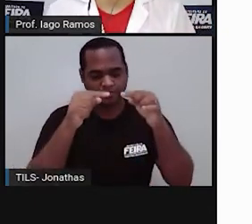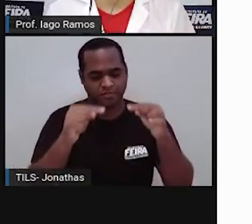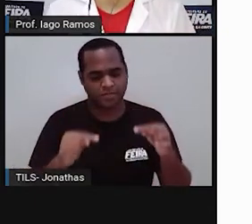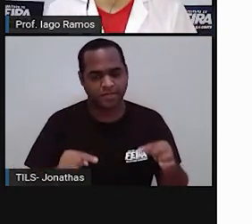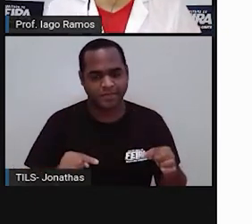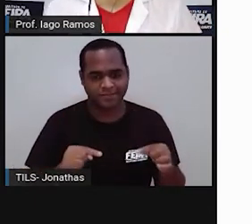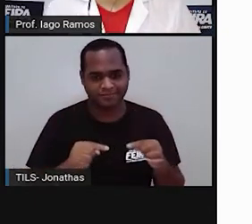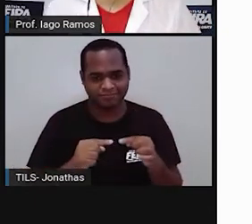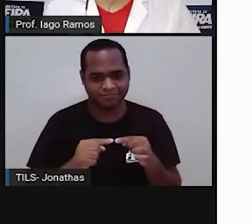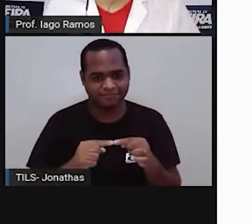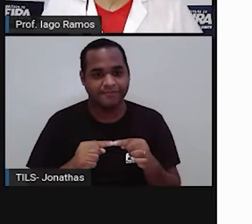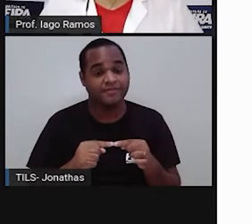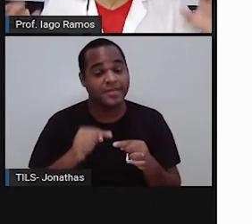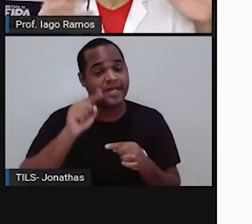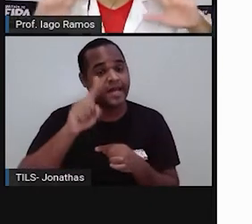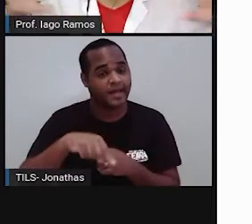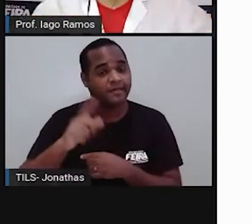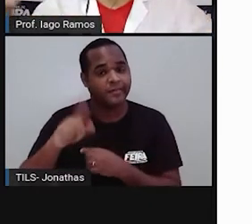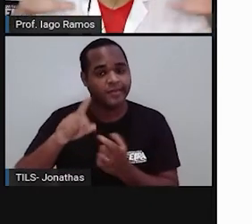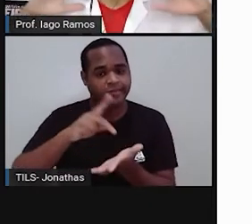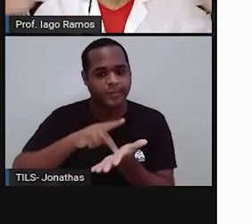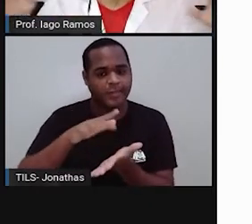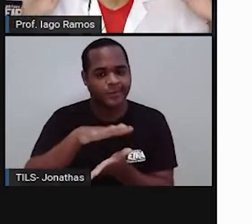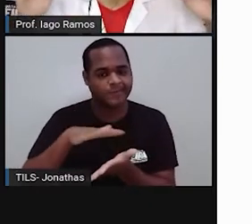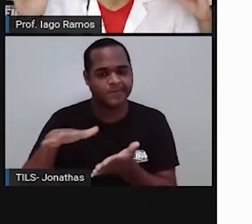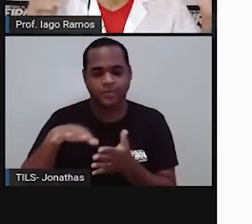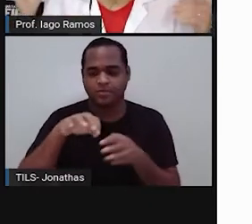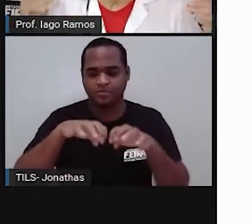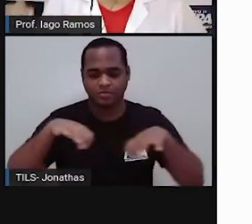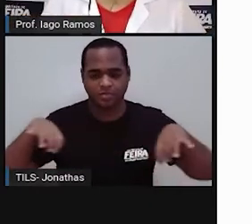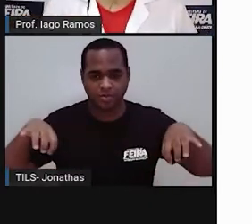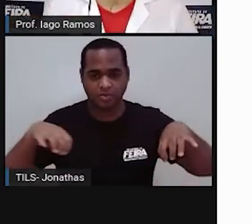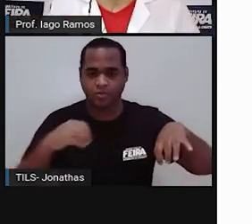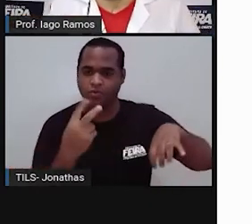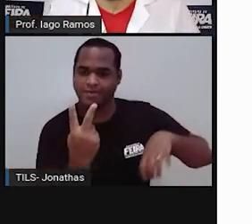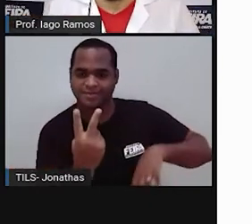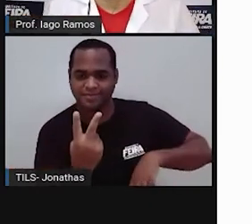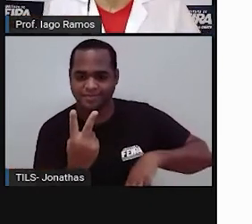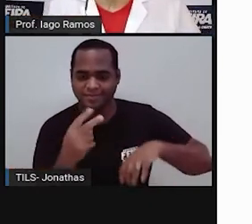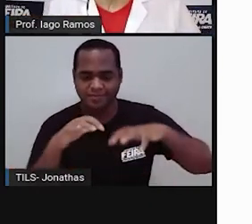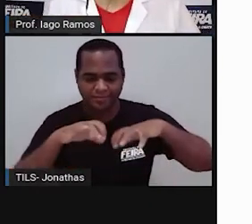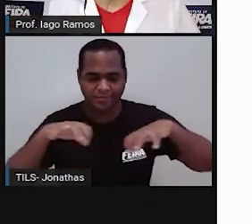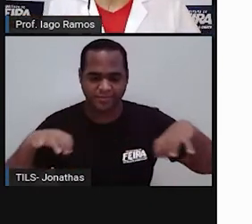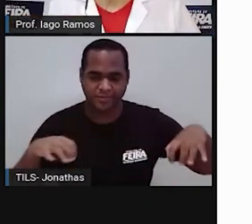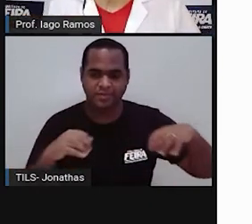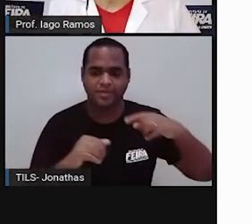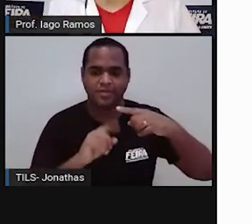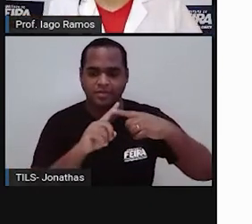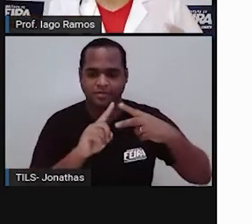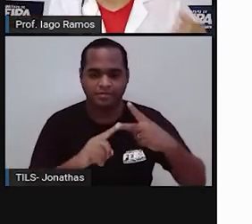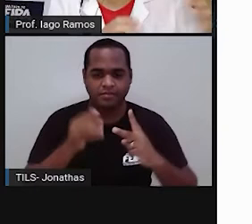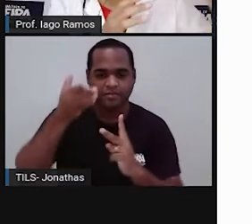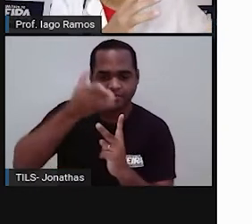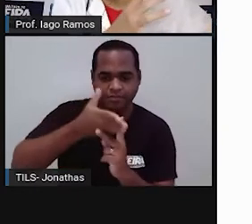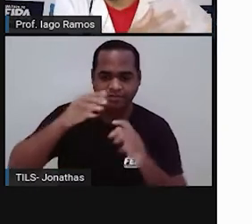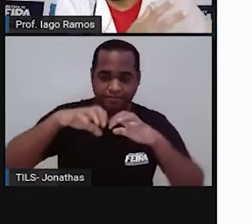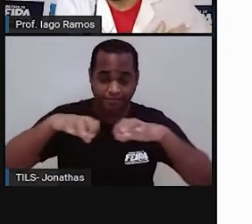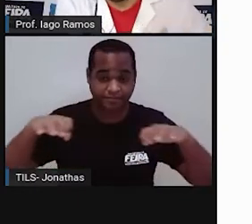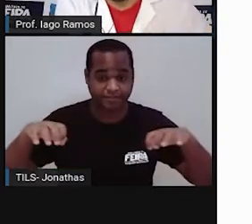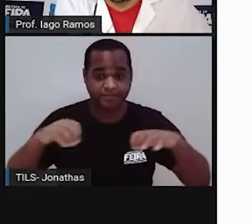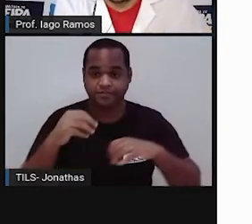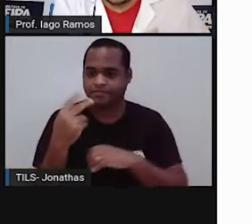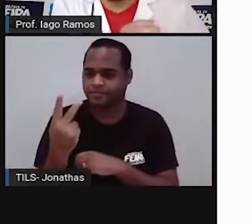geométrico. Só que a gente divide em dois grupinhos. Tem o grupinho dos